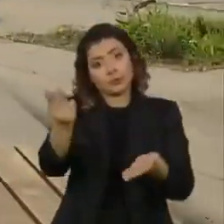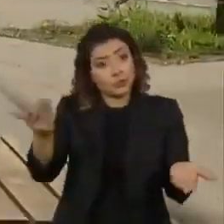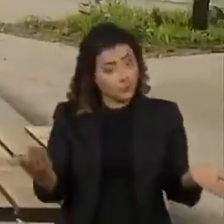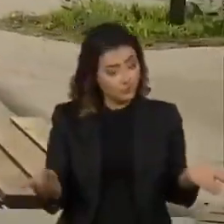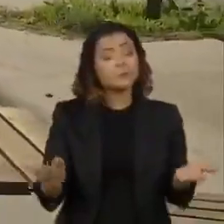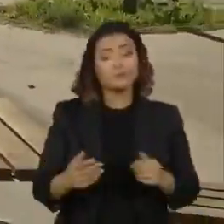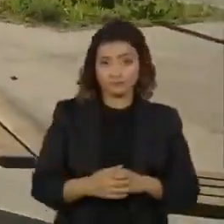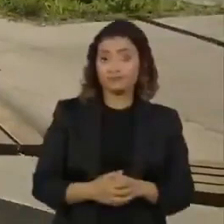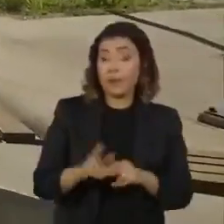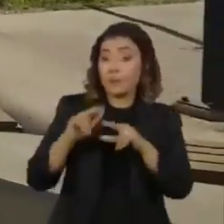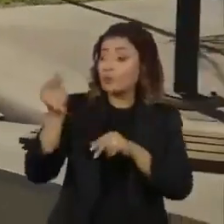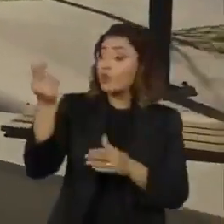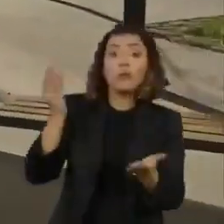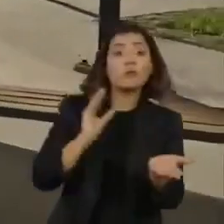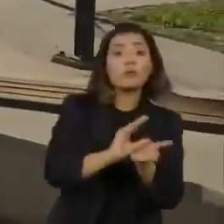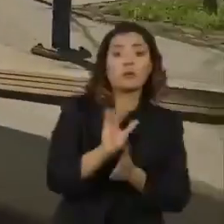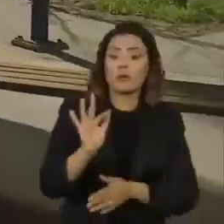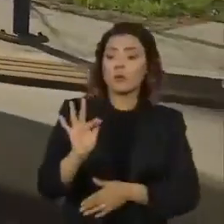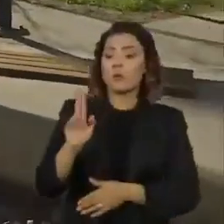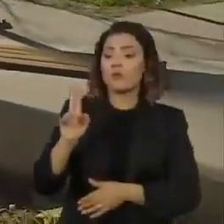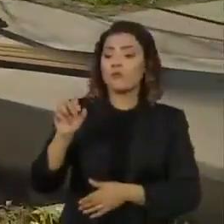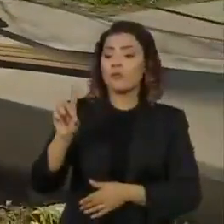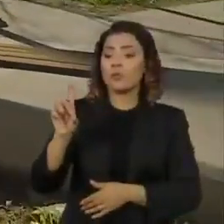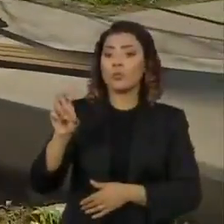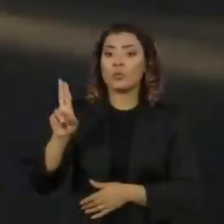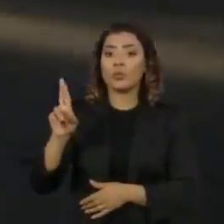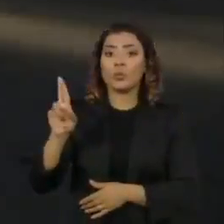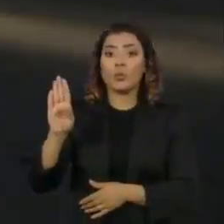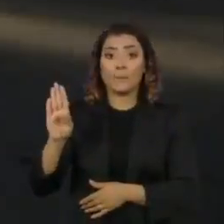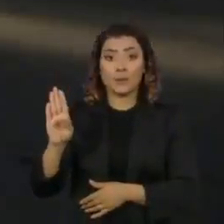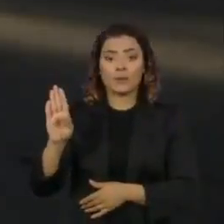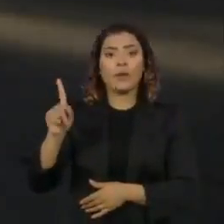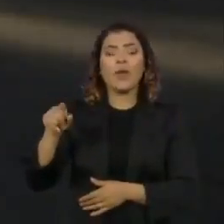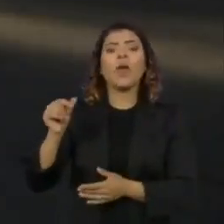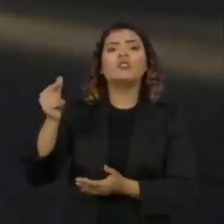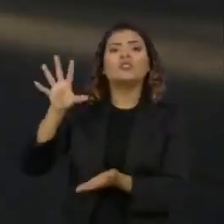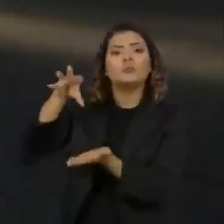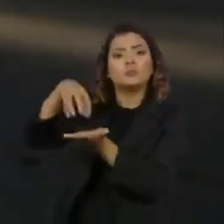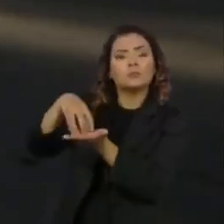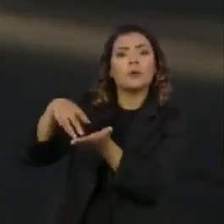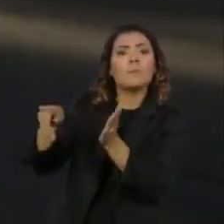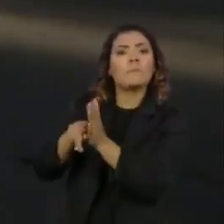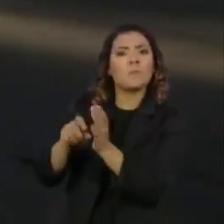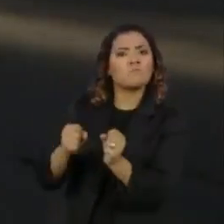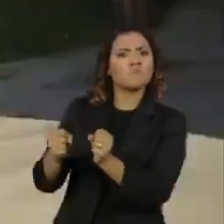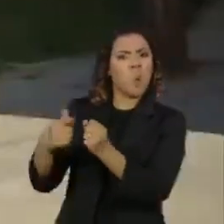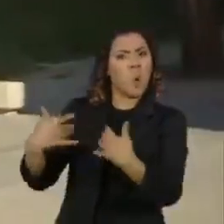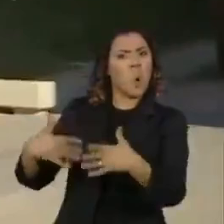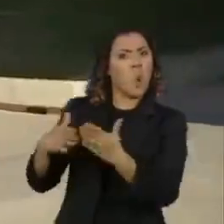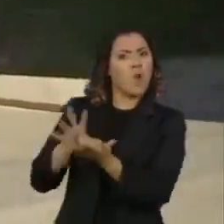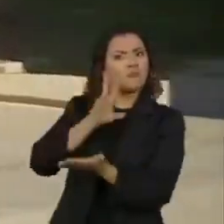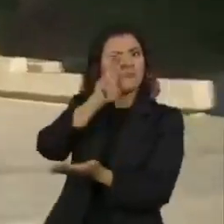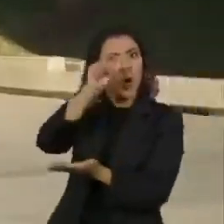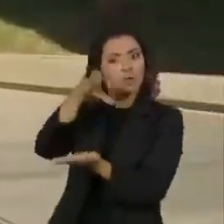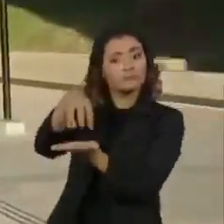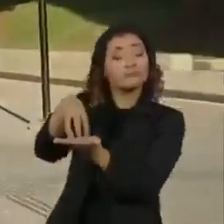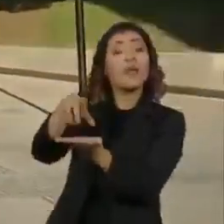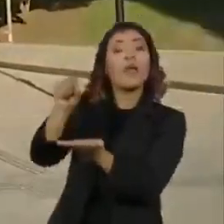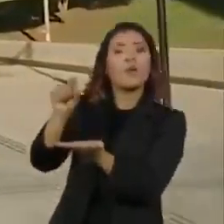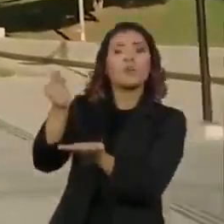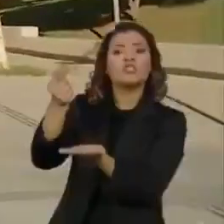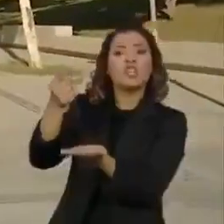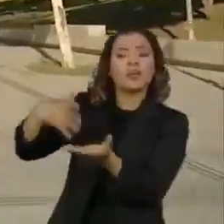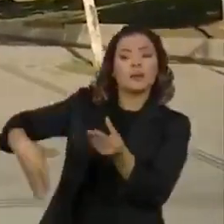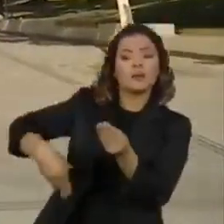recursos vieram do Fundurbi, um fundo de recursos de outorga onerosa, que é uma espécie de ágil,